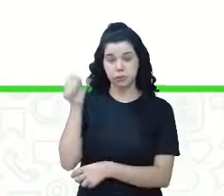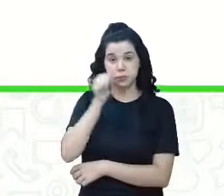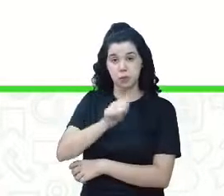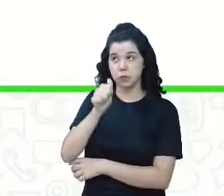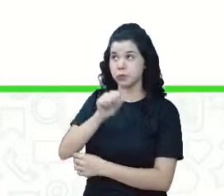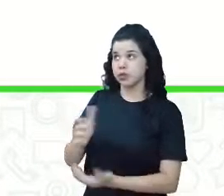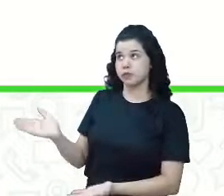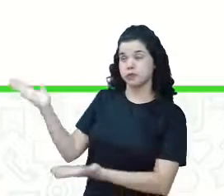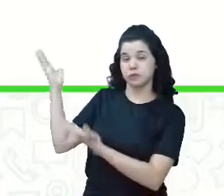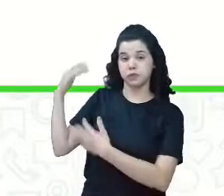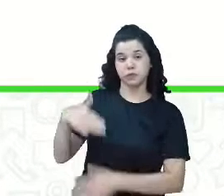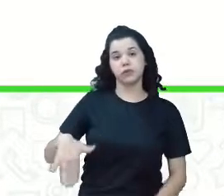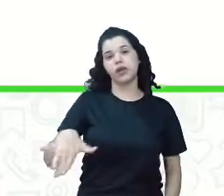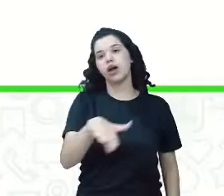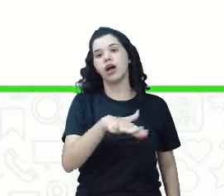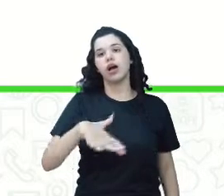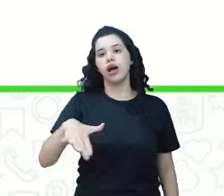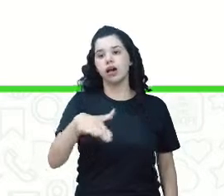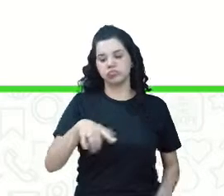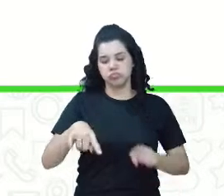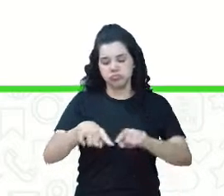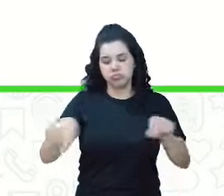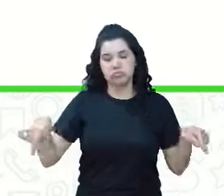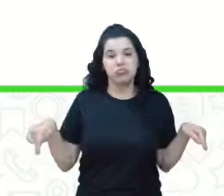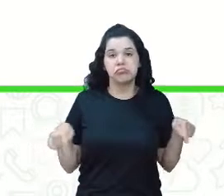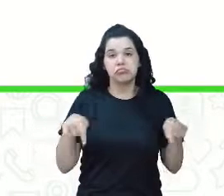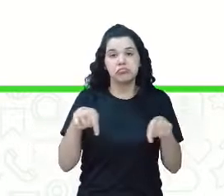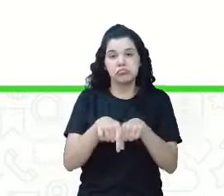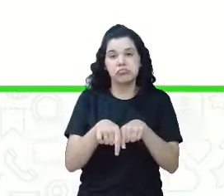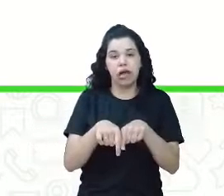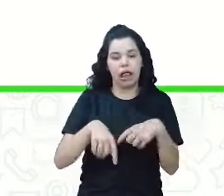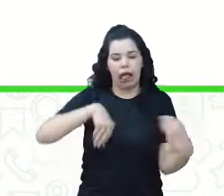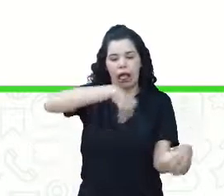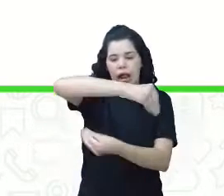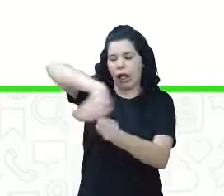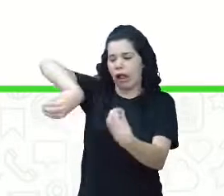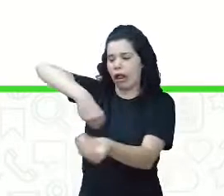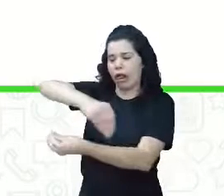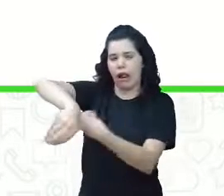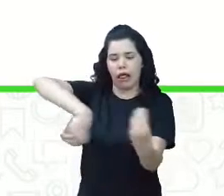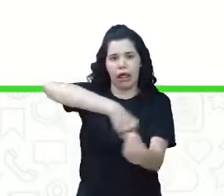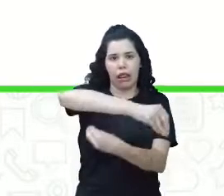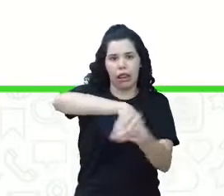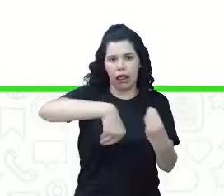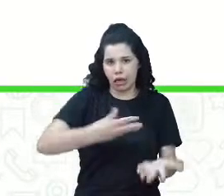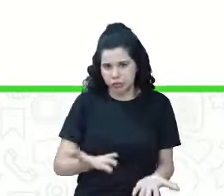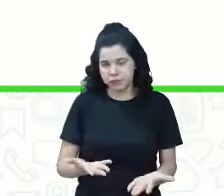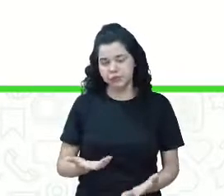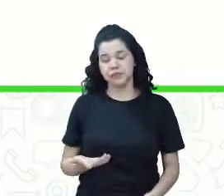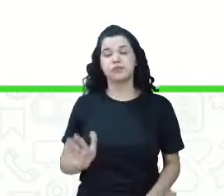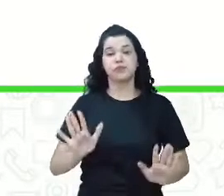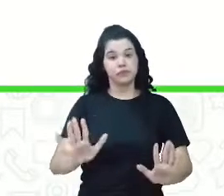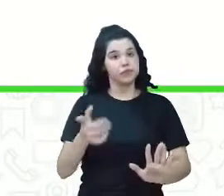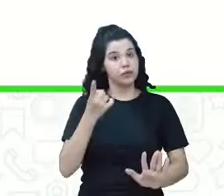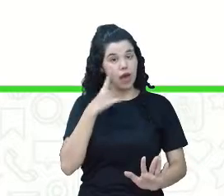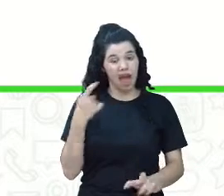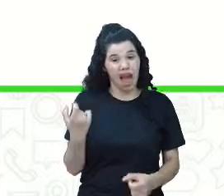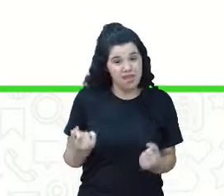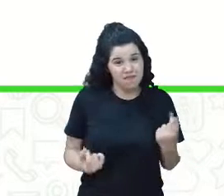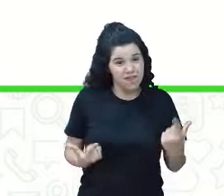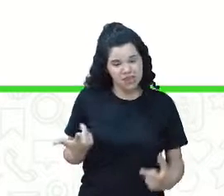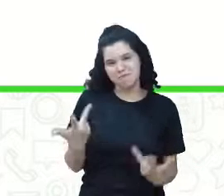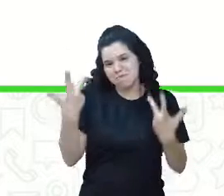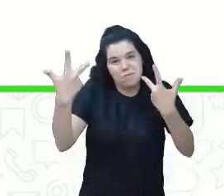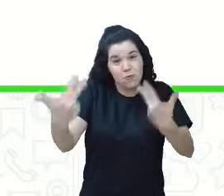está num ambiente, numa sala totalmente bagunçada. Muitas vezes, a gente se encontra